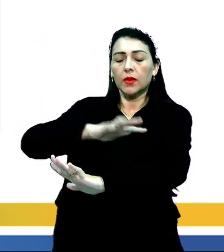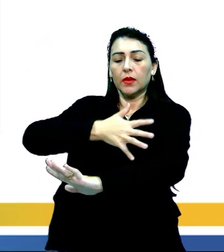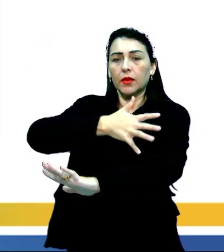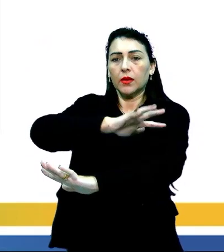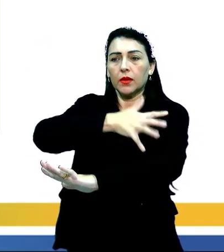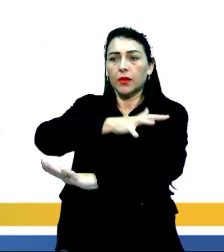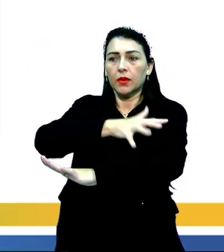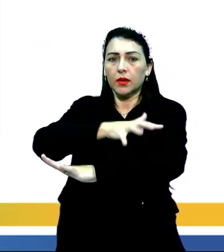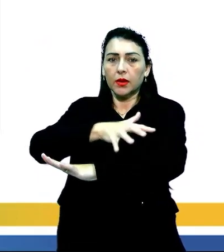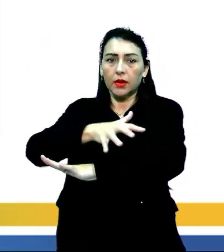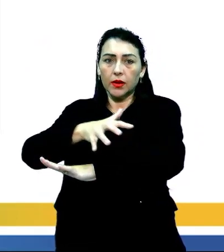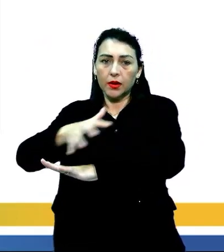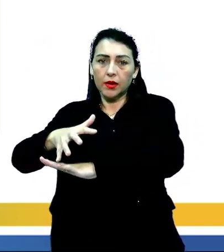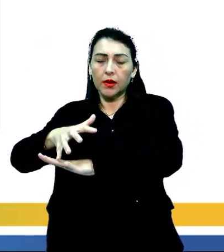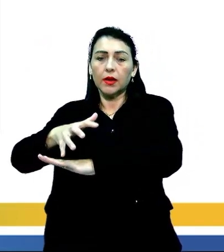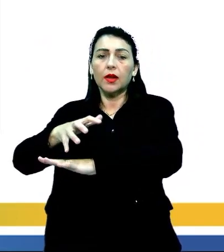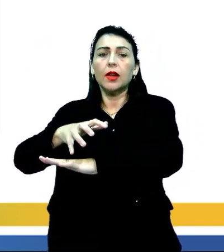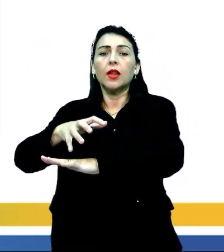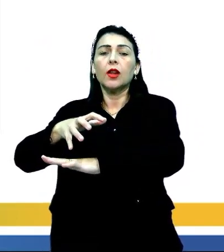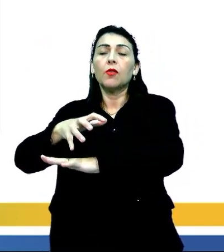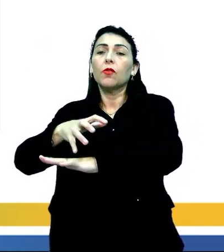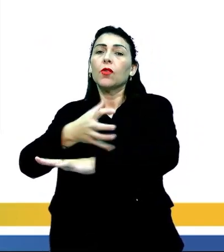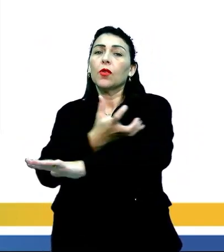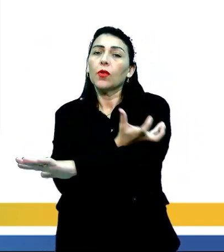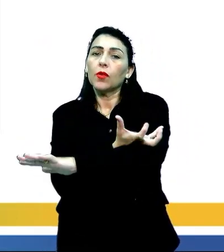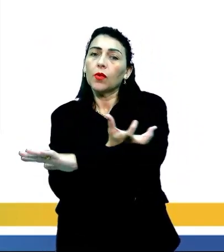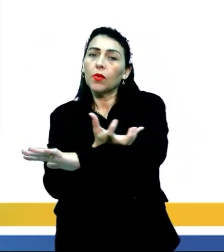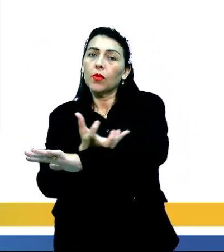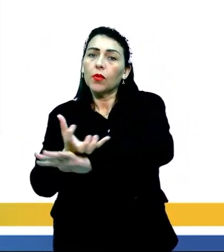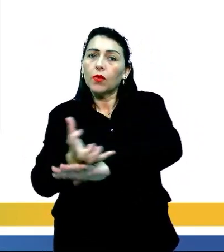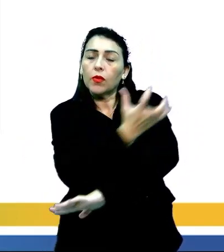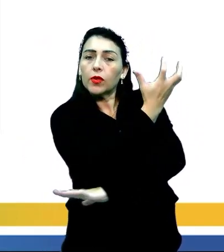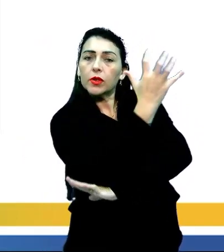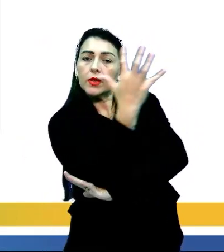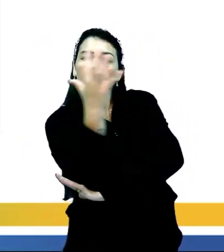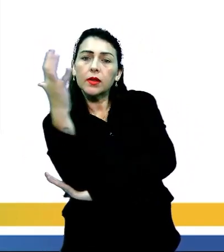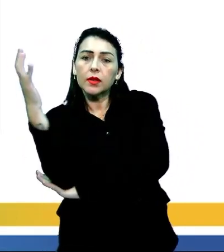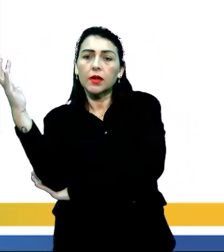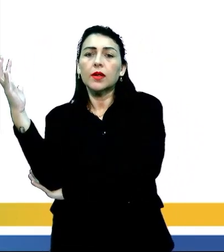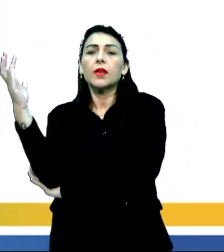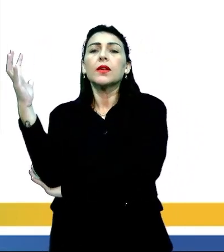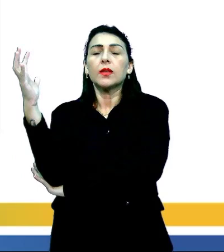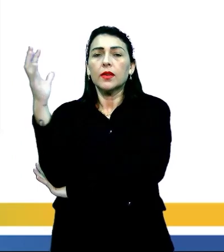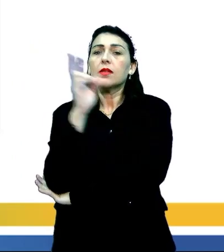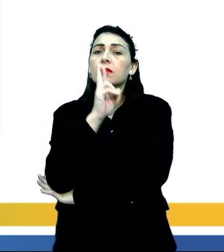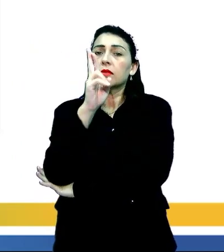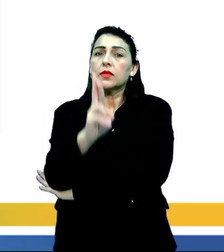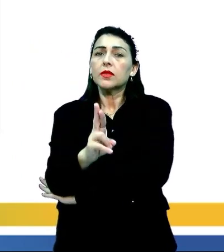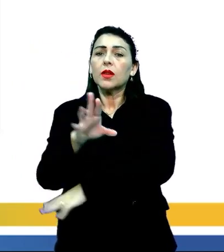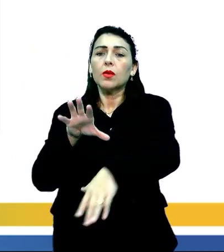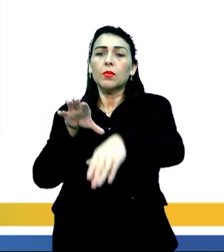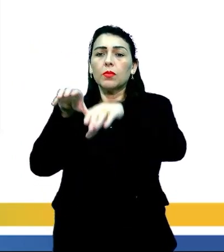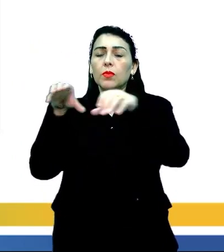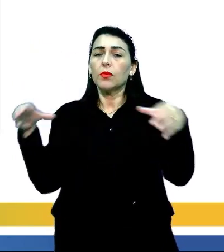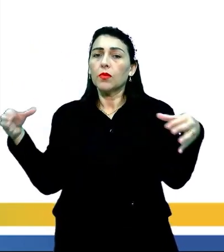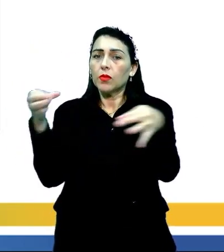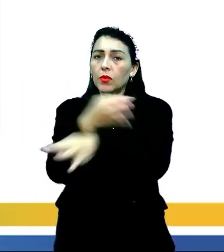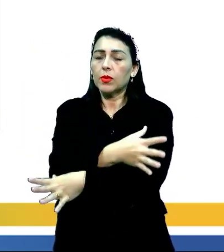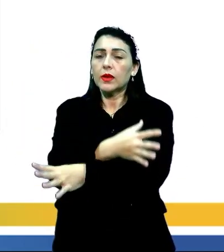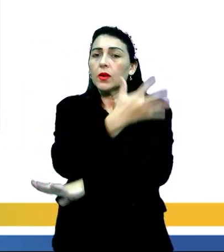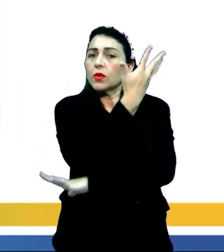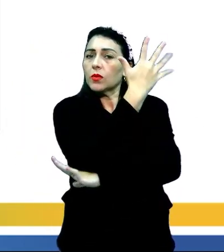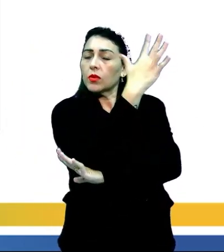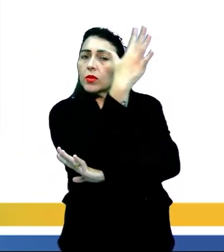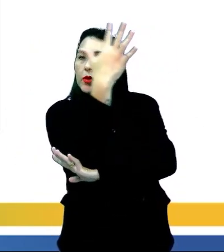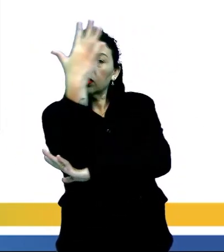importantes, que são os elementos do clima, relevo e vegetação, que resultam na formação de uma paisagem